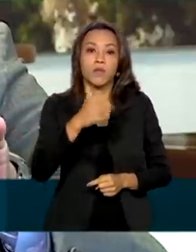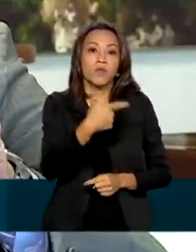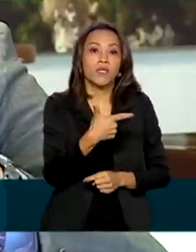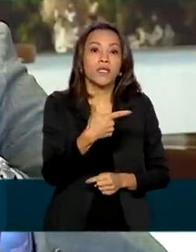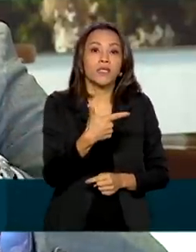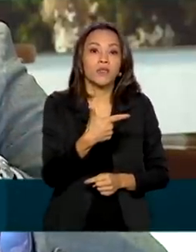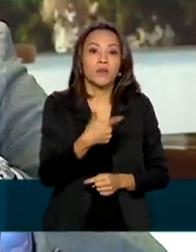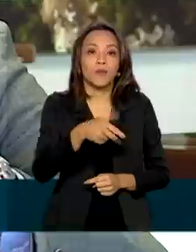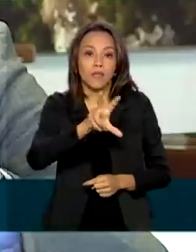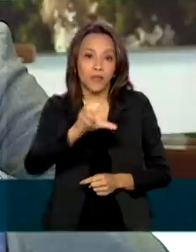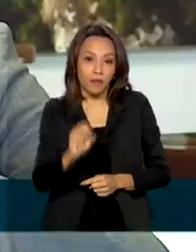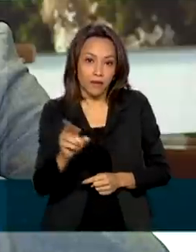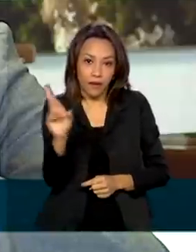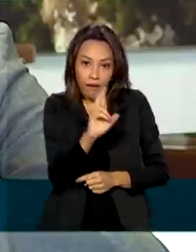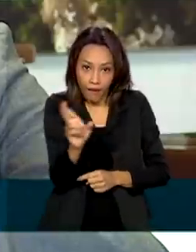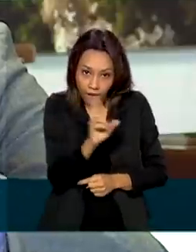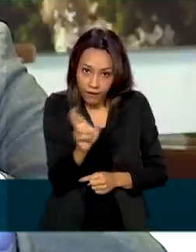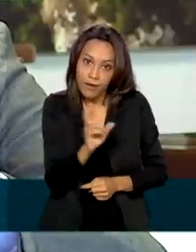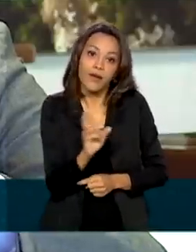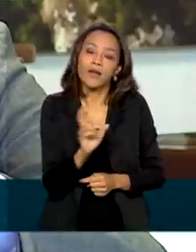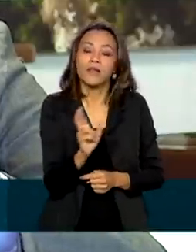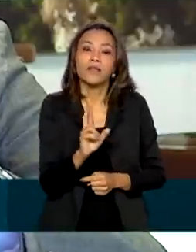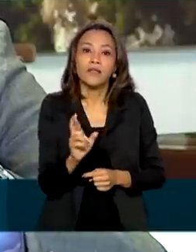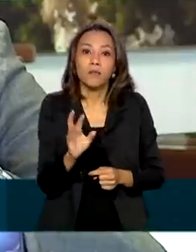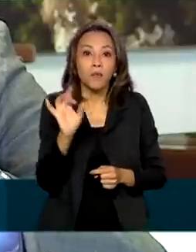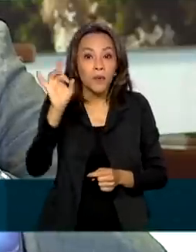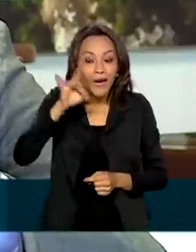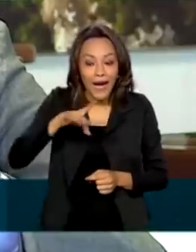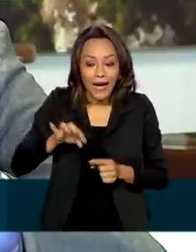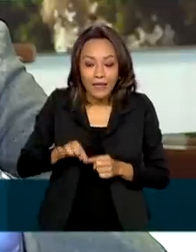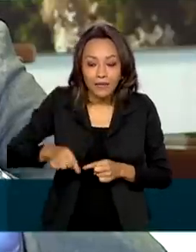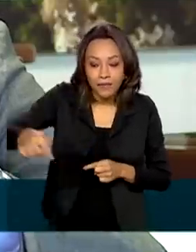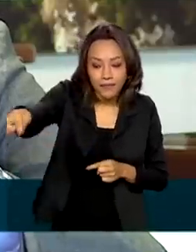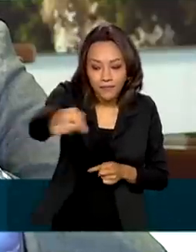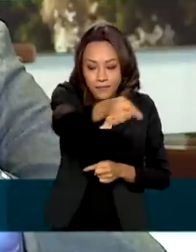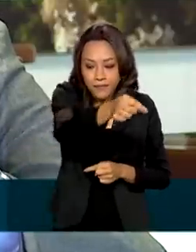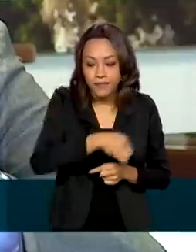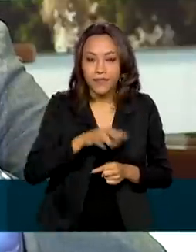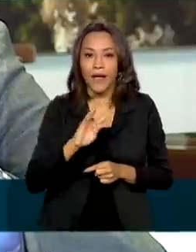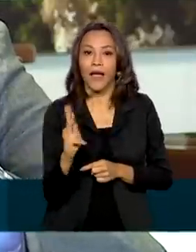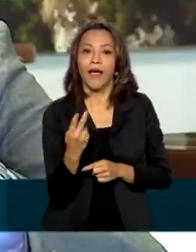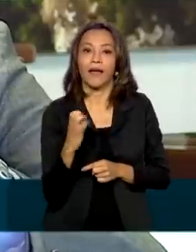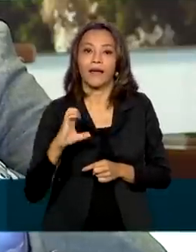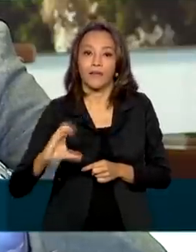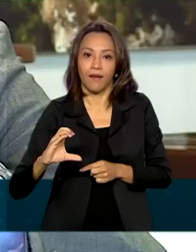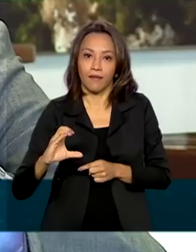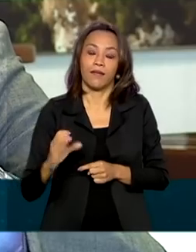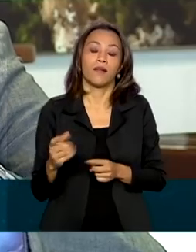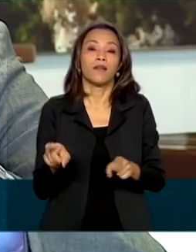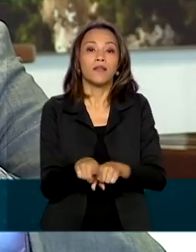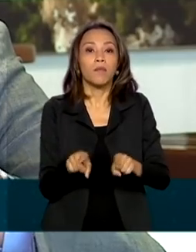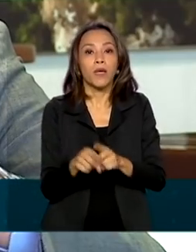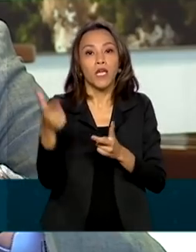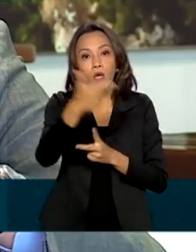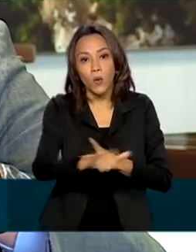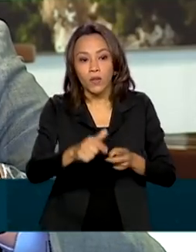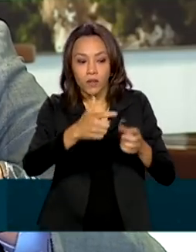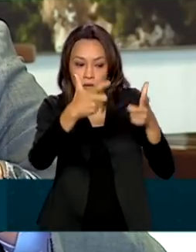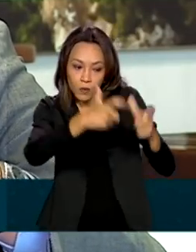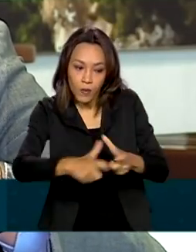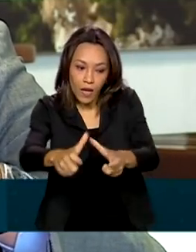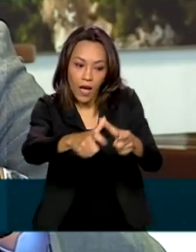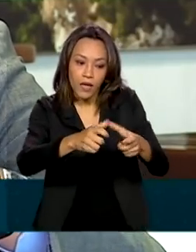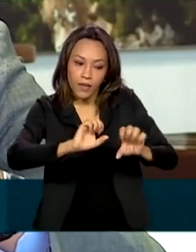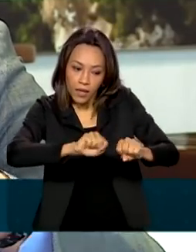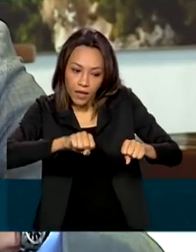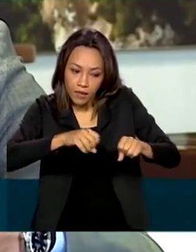por hectare na parte de excedente de reserva legal, R 150,00 por hectare em áreas em recuperação. O que